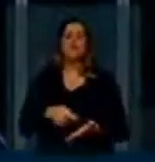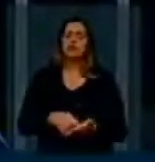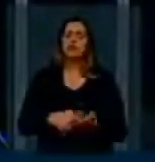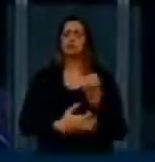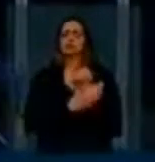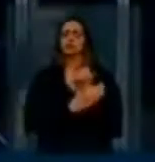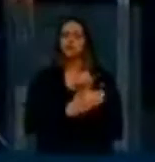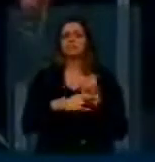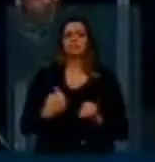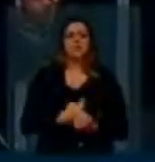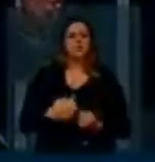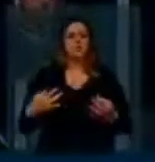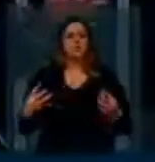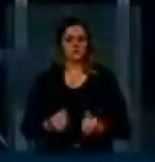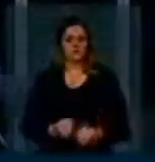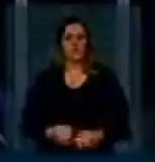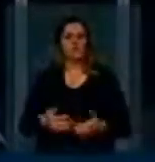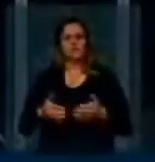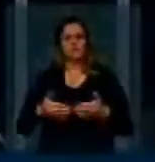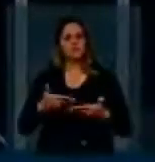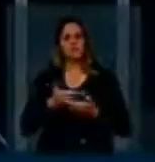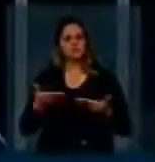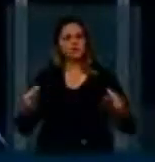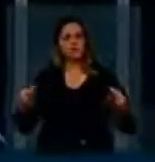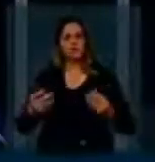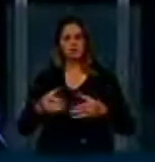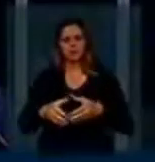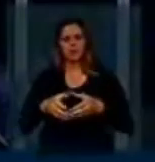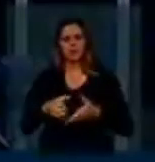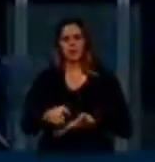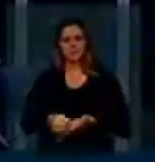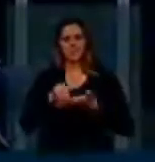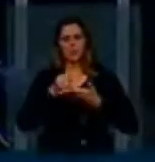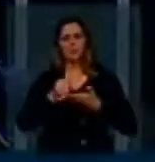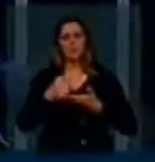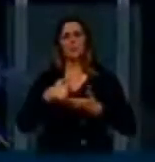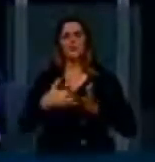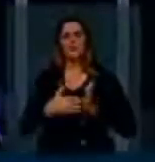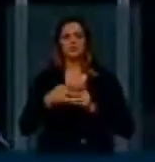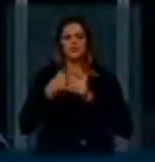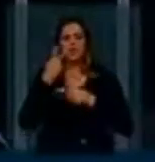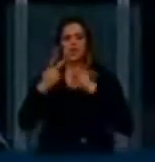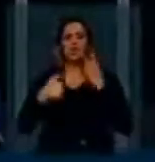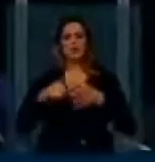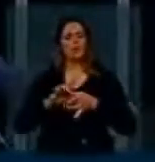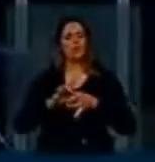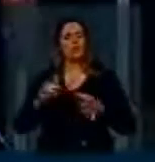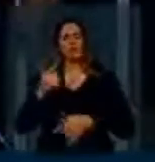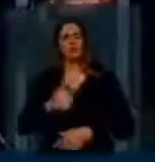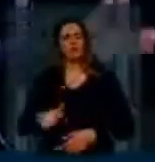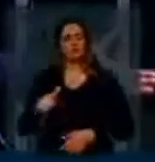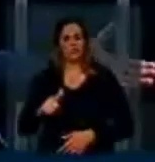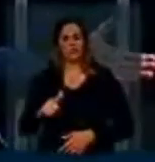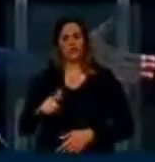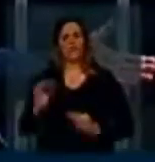apoio de todos os partidos e, por último, presidente, me colocar à disposição mais uma vez de todos os parlamentares dessa casa, de